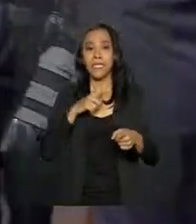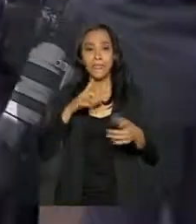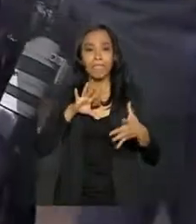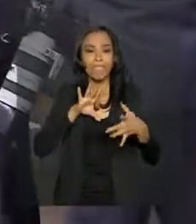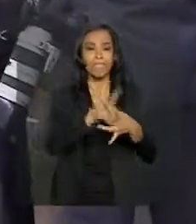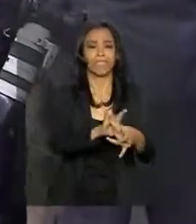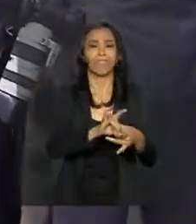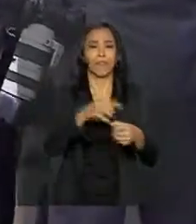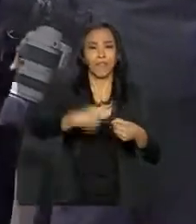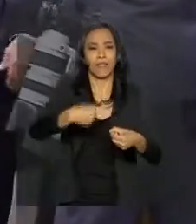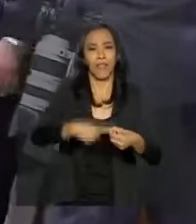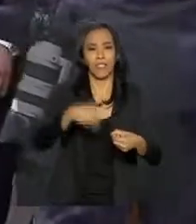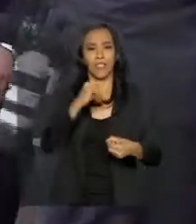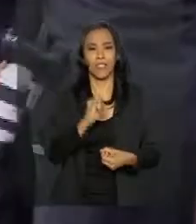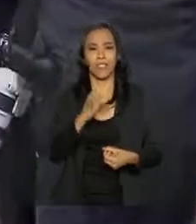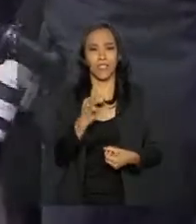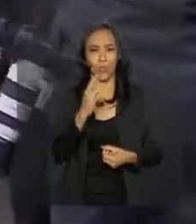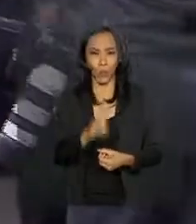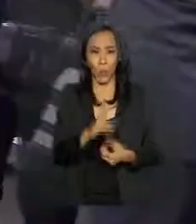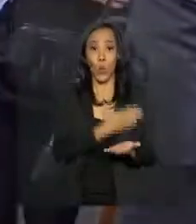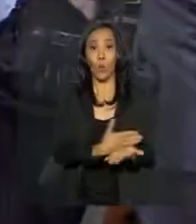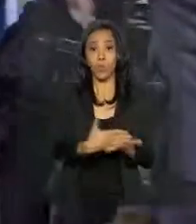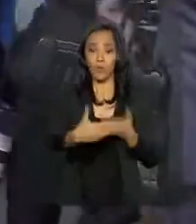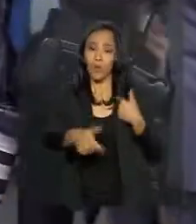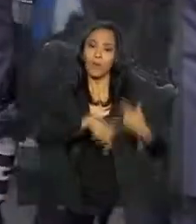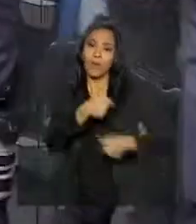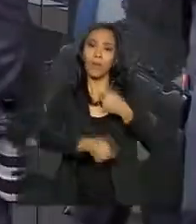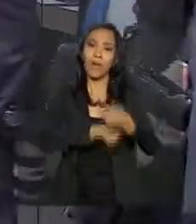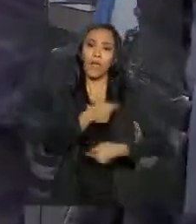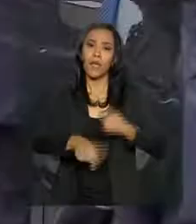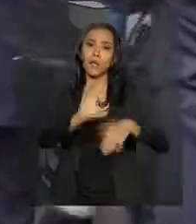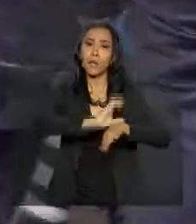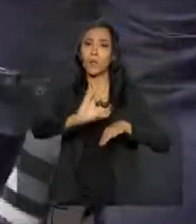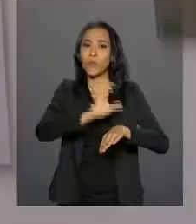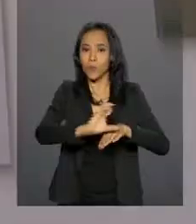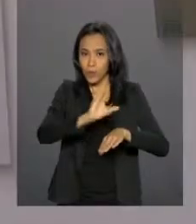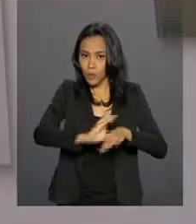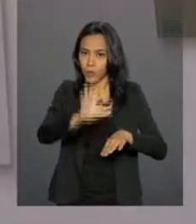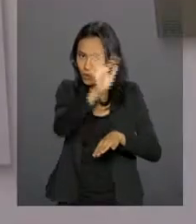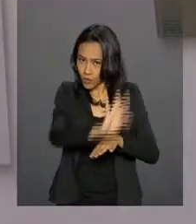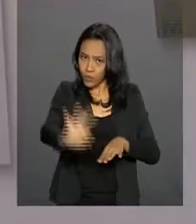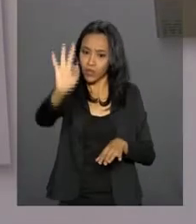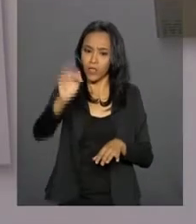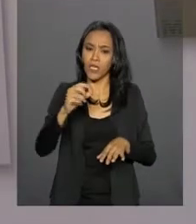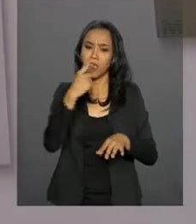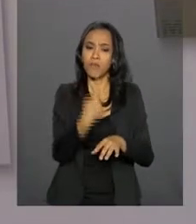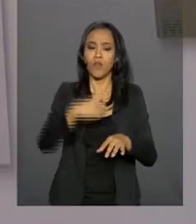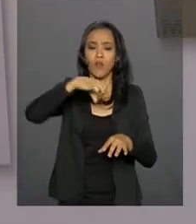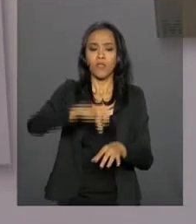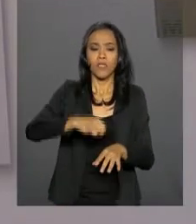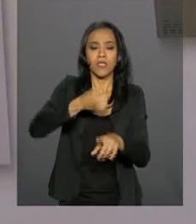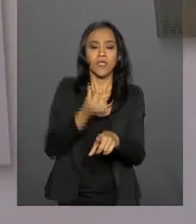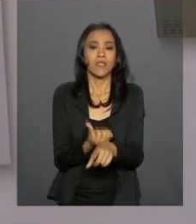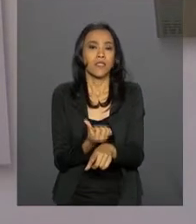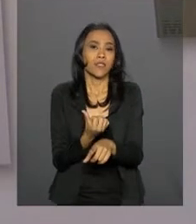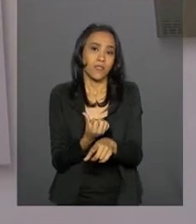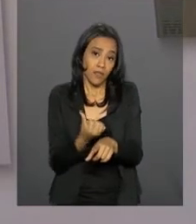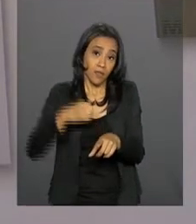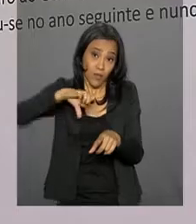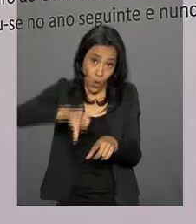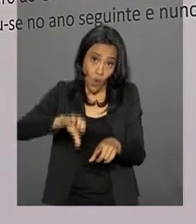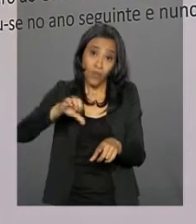ituano. Ele começou a trabalhar na Faculdade de Direito de Itu, em 1969, como professor